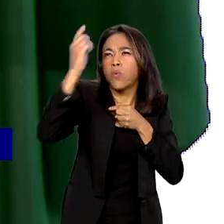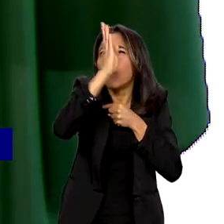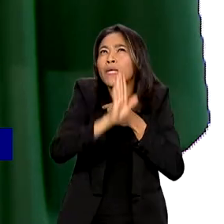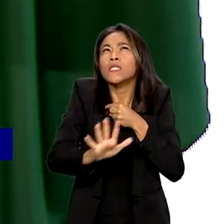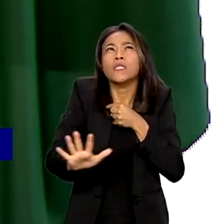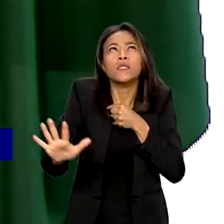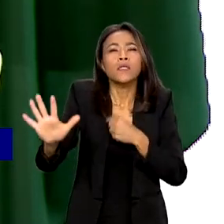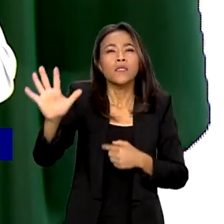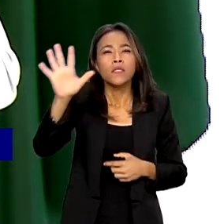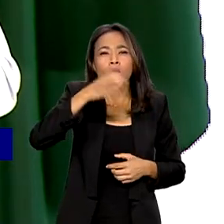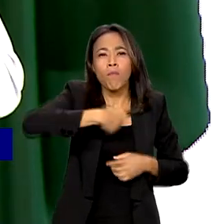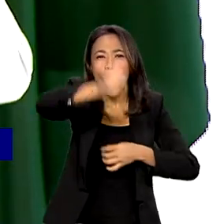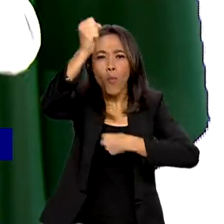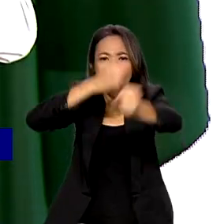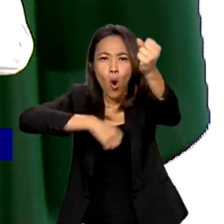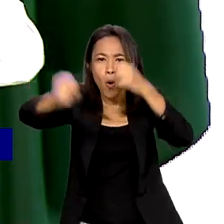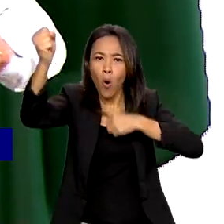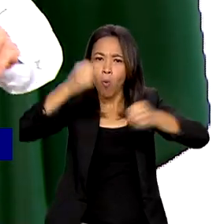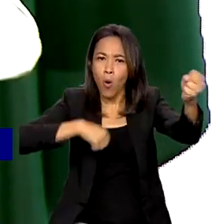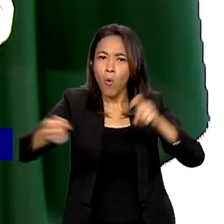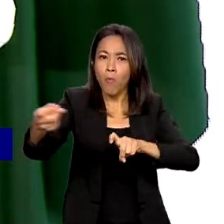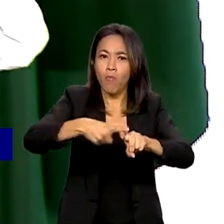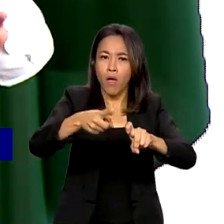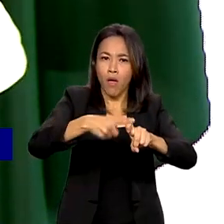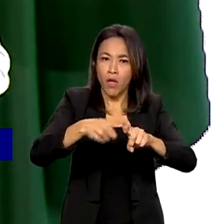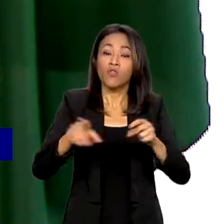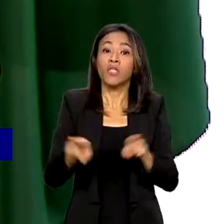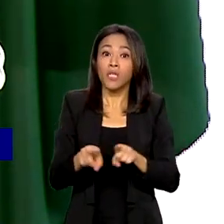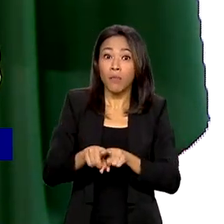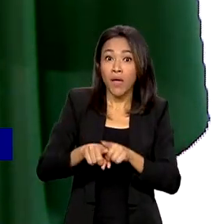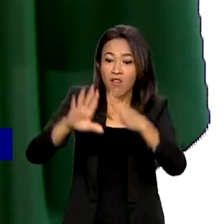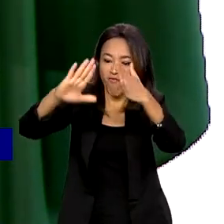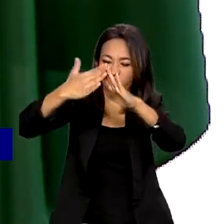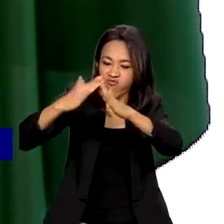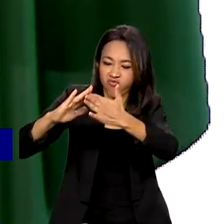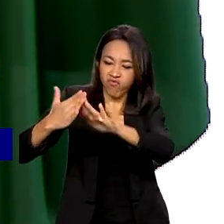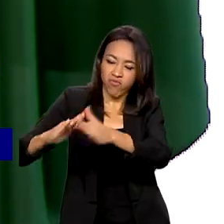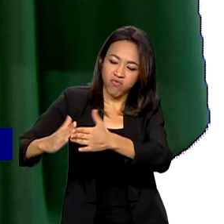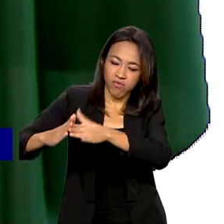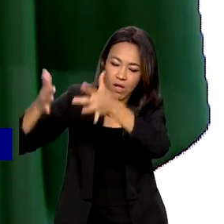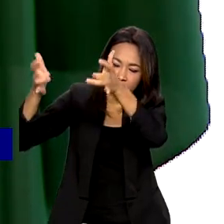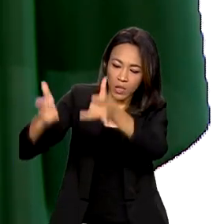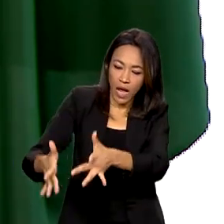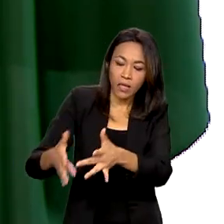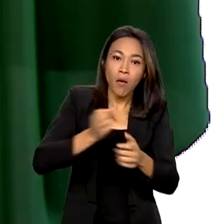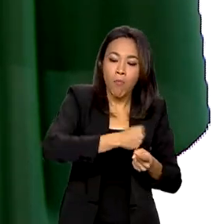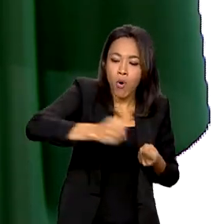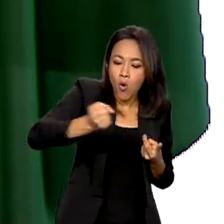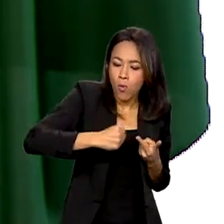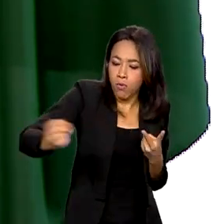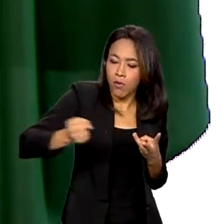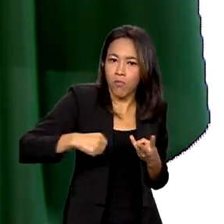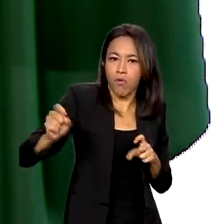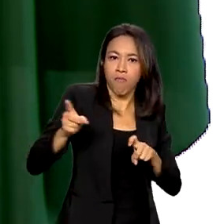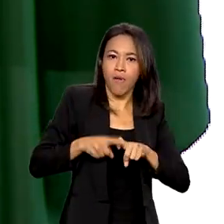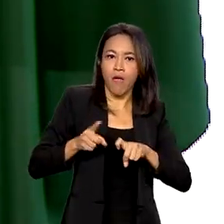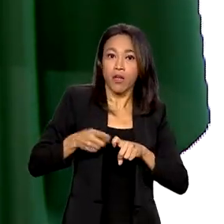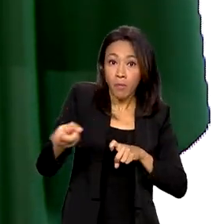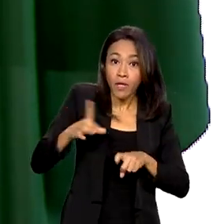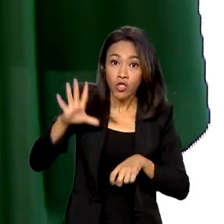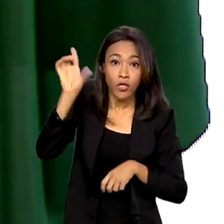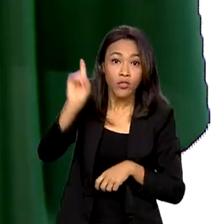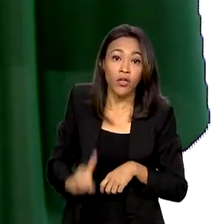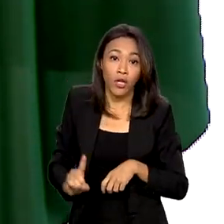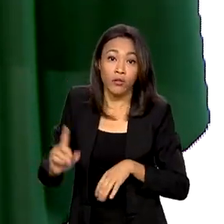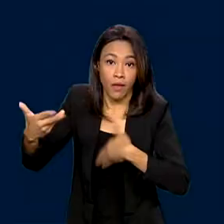e à maior periferia abandonada que nós temos, o direito do cidadão ser atendido